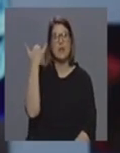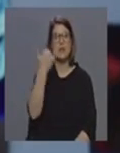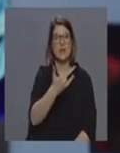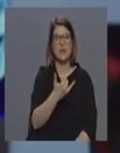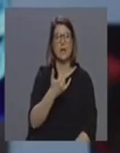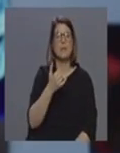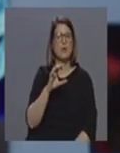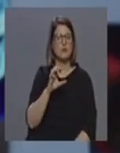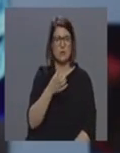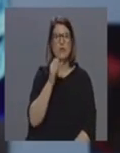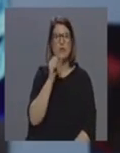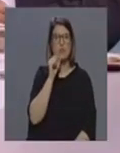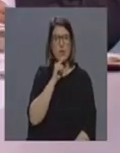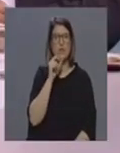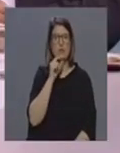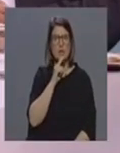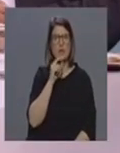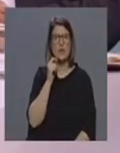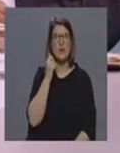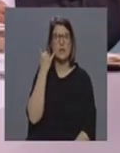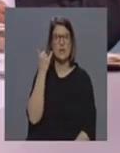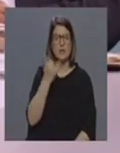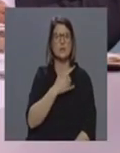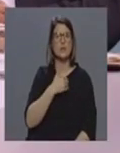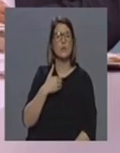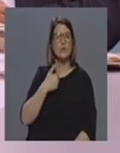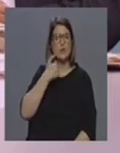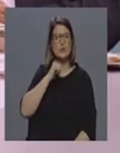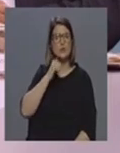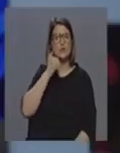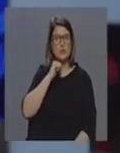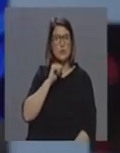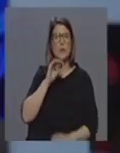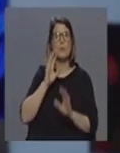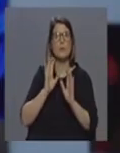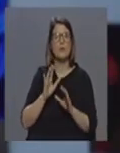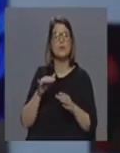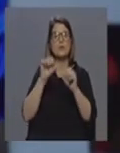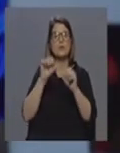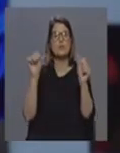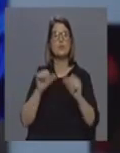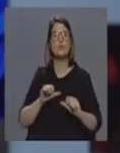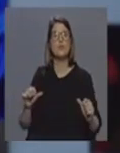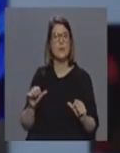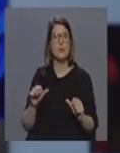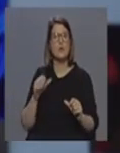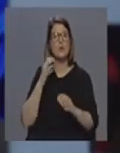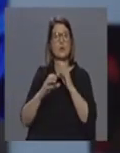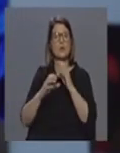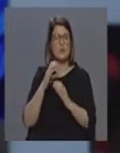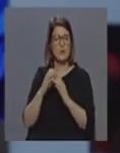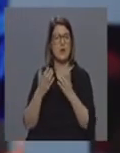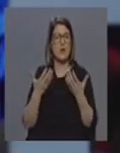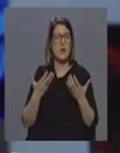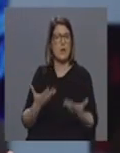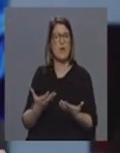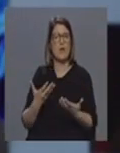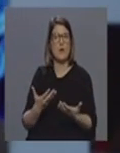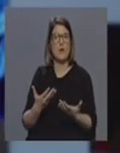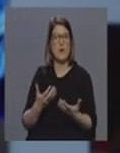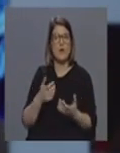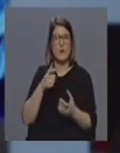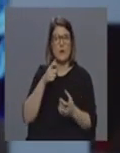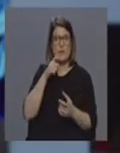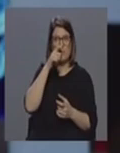a região e contactar a linha de saúde do Açores acontece que entanto o sistema que tem neste momento de comunicação não transmita quem está